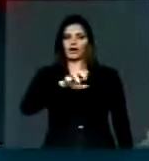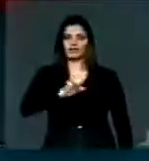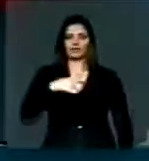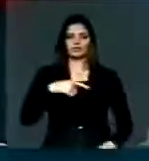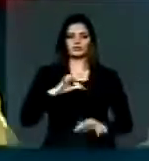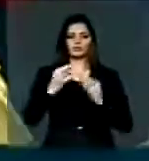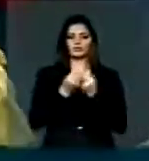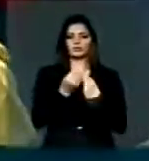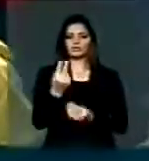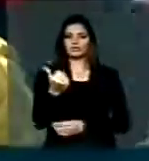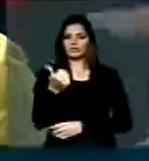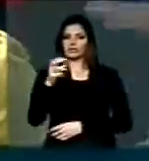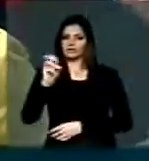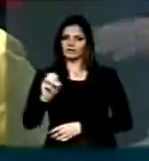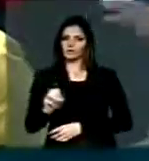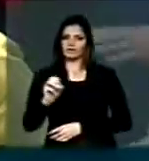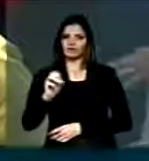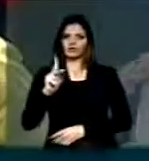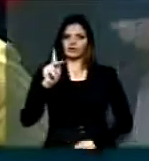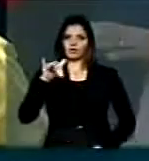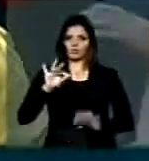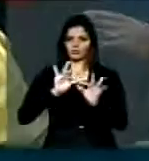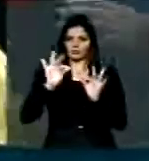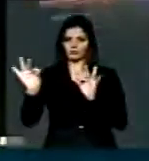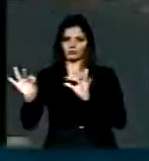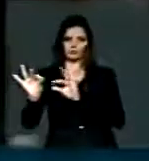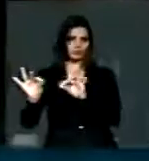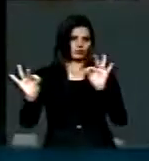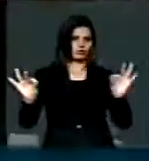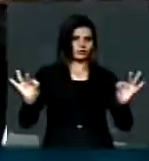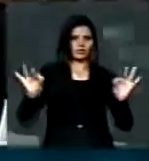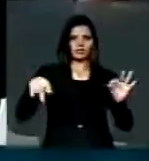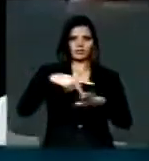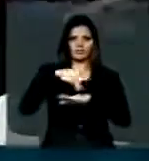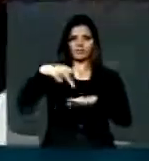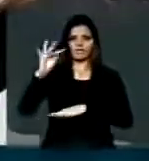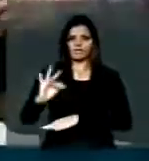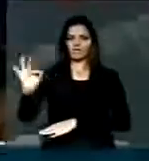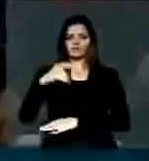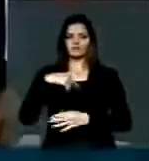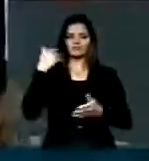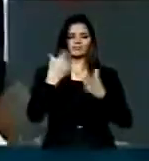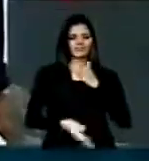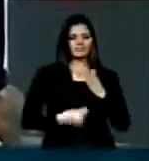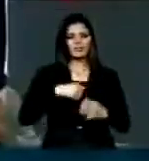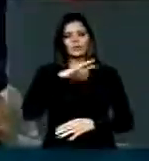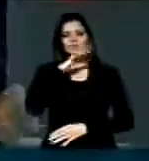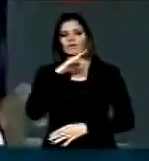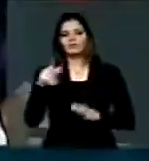dois lados de 150 quilômetros, ele traz mazelas